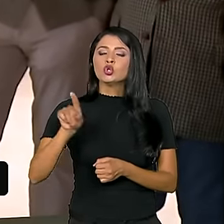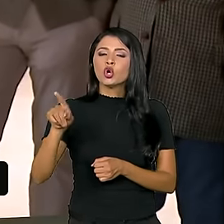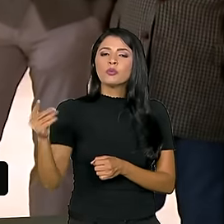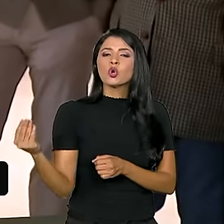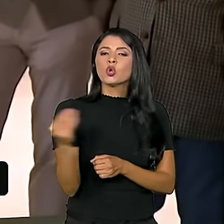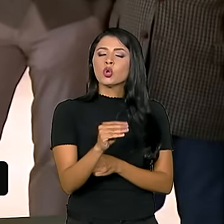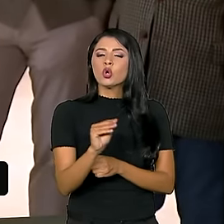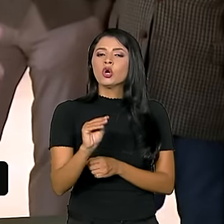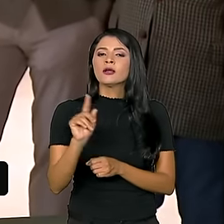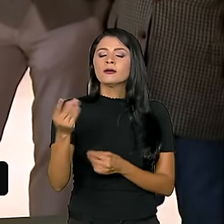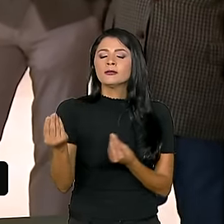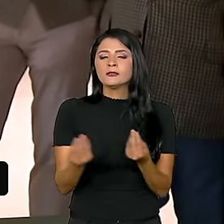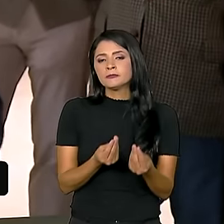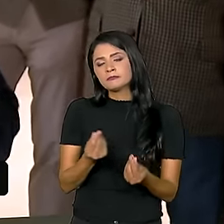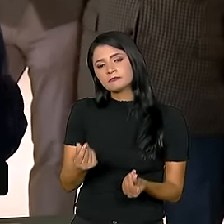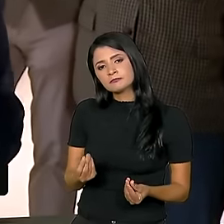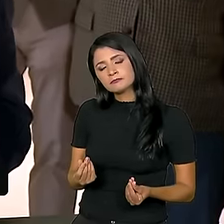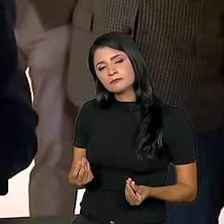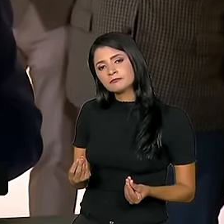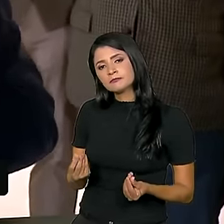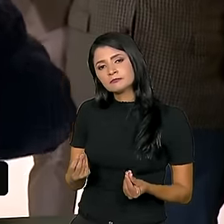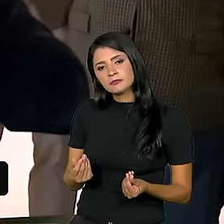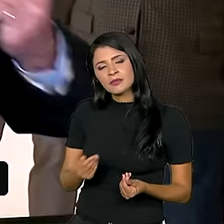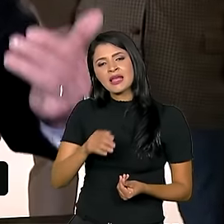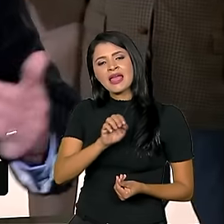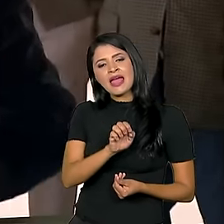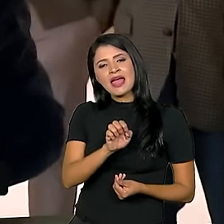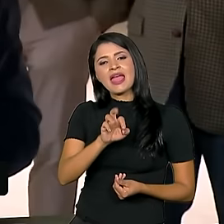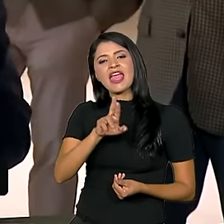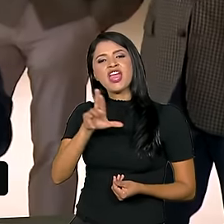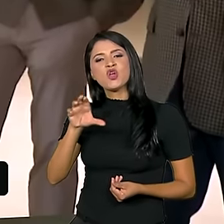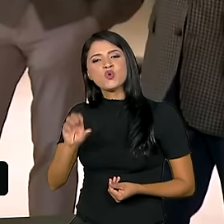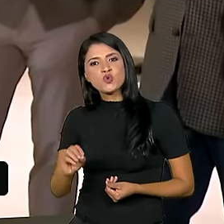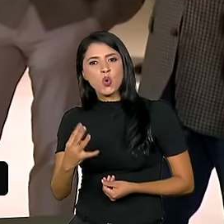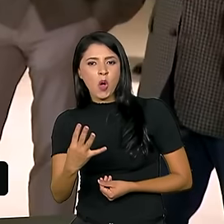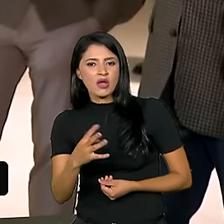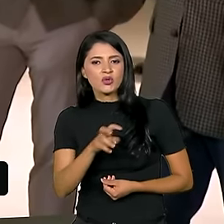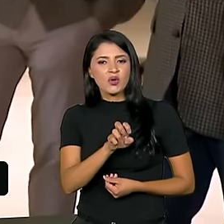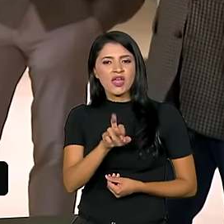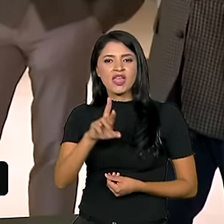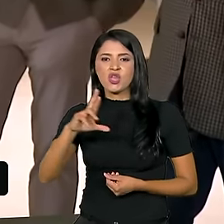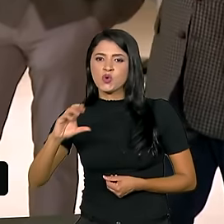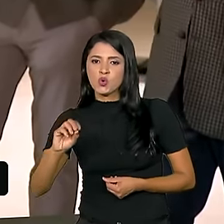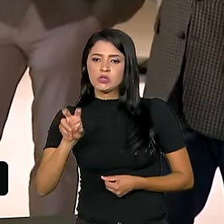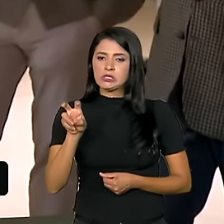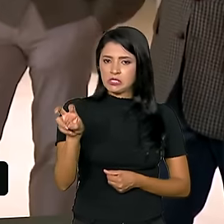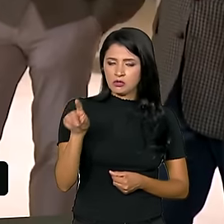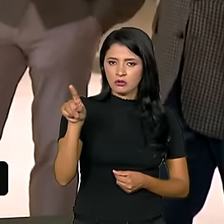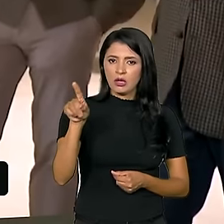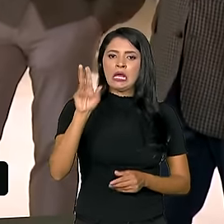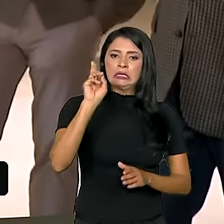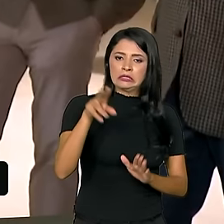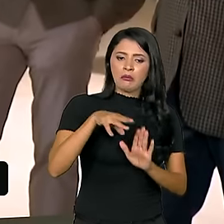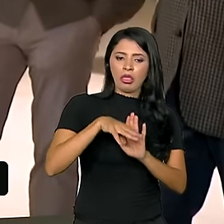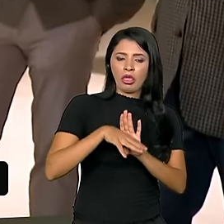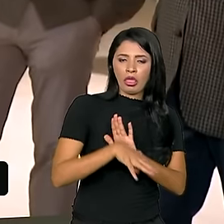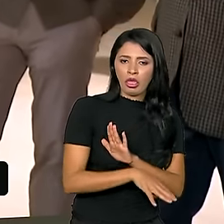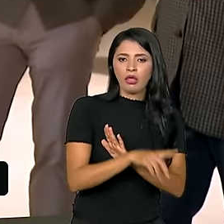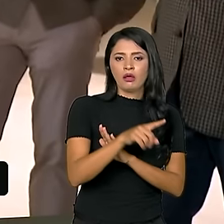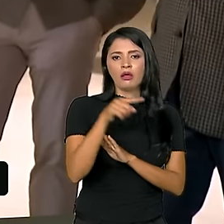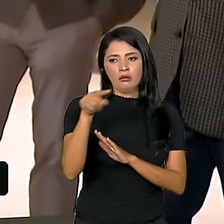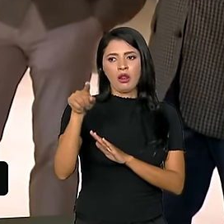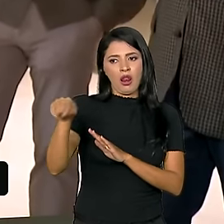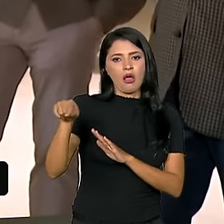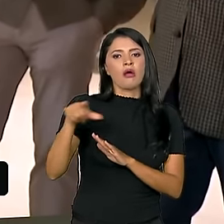Euro 4, Euro 5, cada vez que eles aumentam a queda, aumenta 20% dos caminhões no